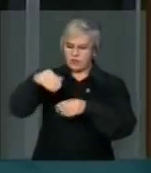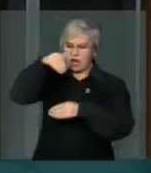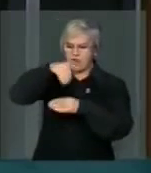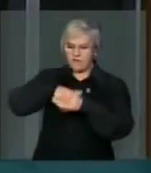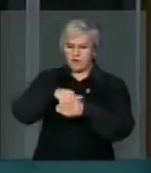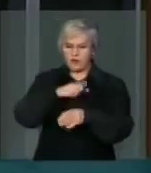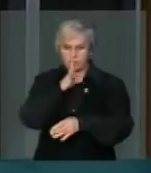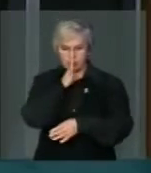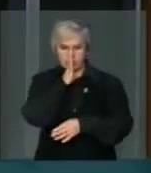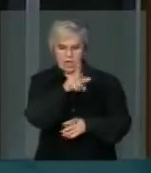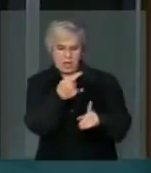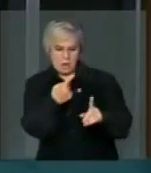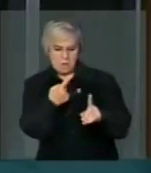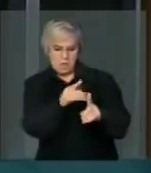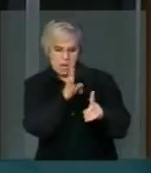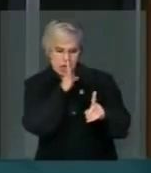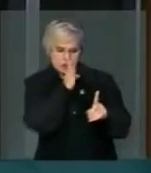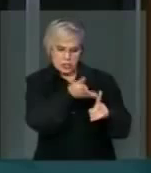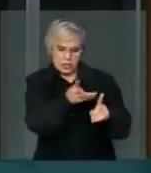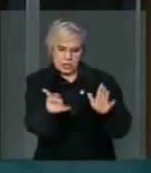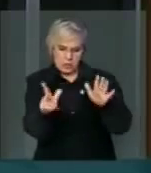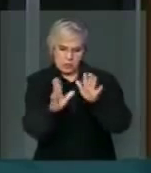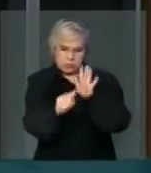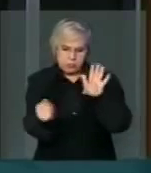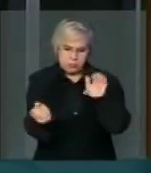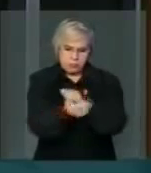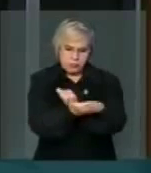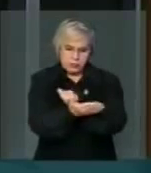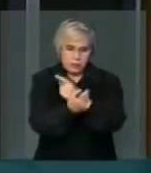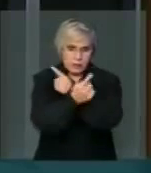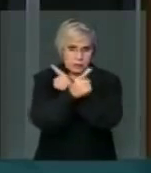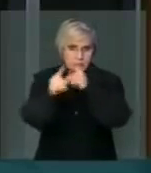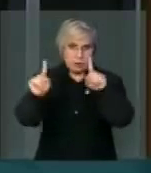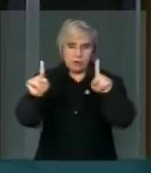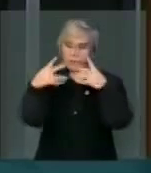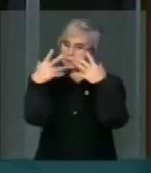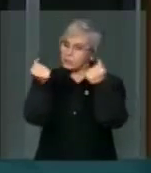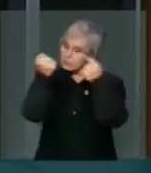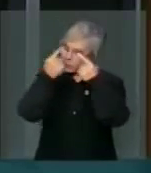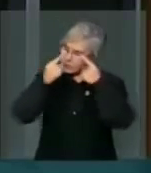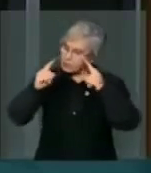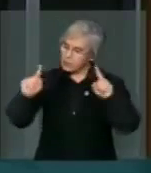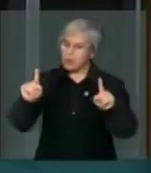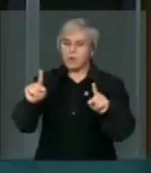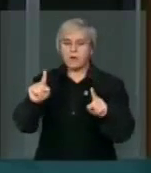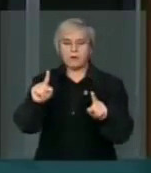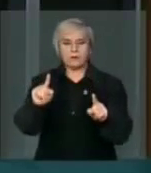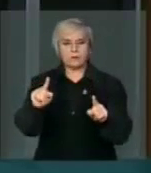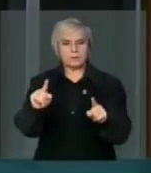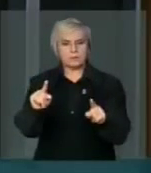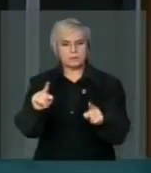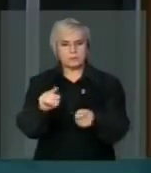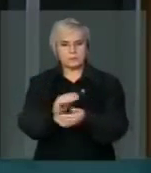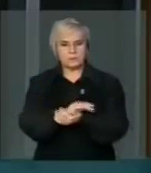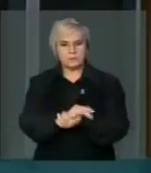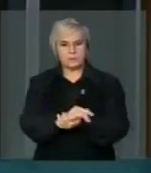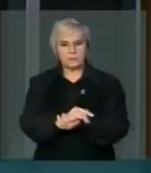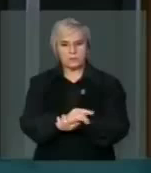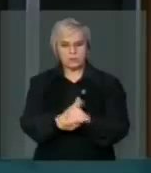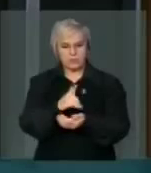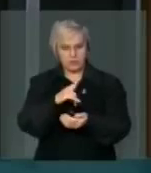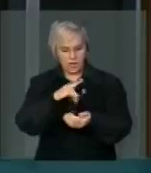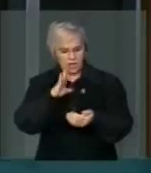ou com outros métodos espúrios. É inaceitável que se reverta na marra um resultado